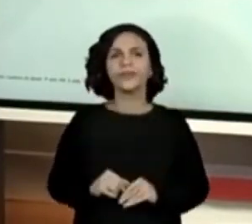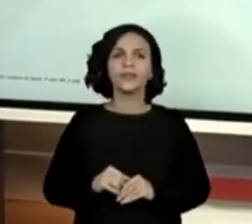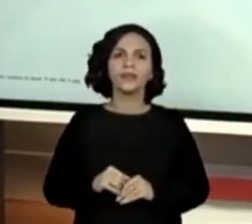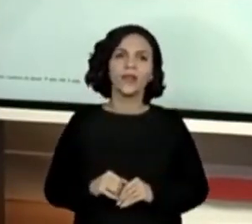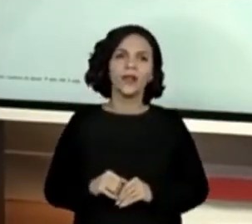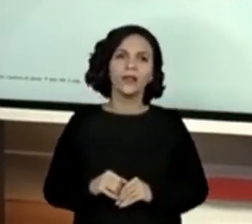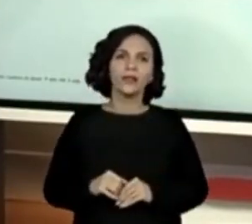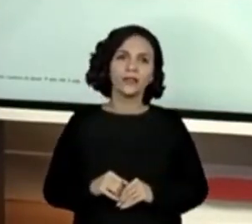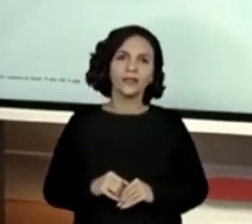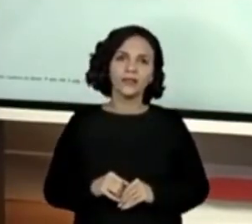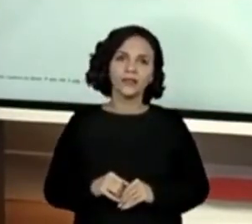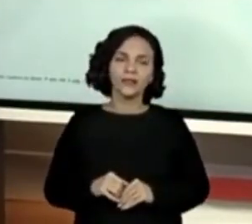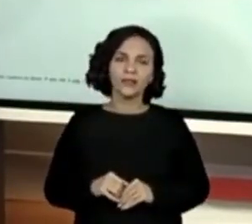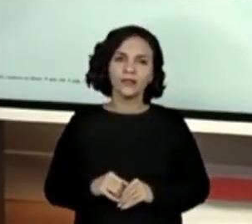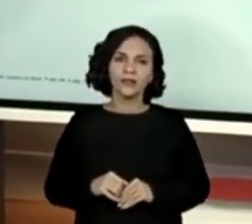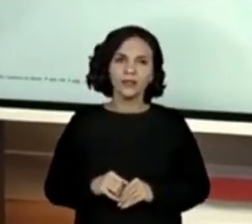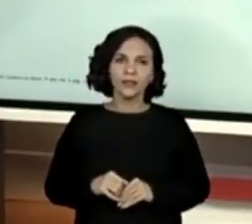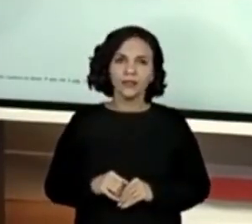Aqui.